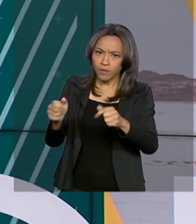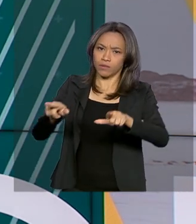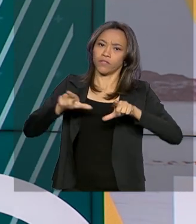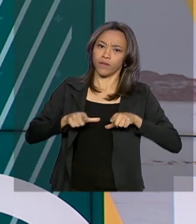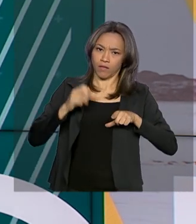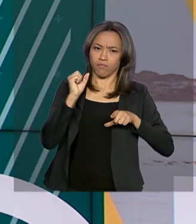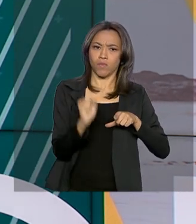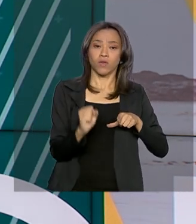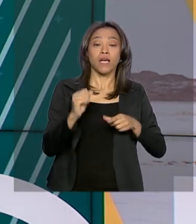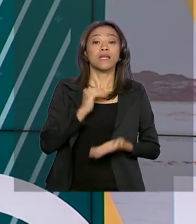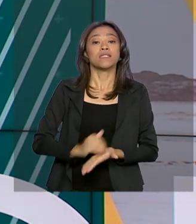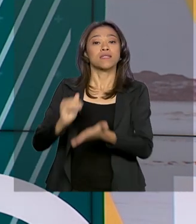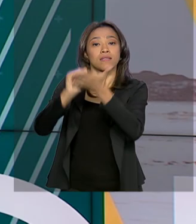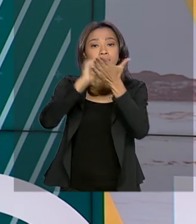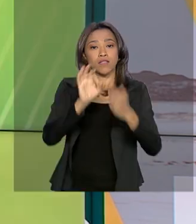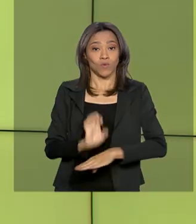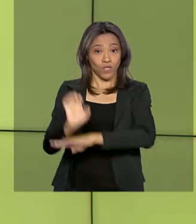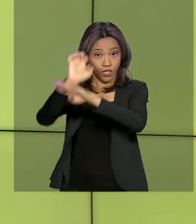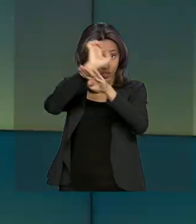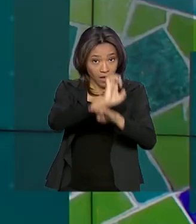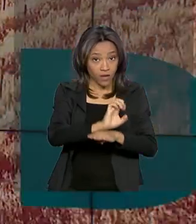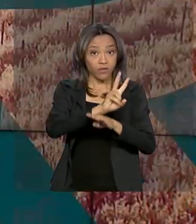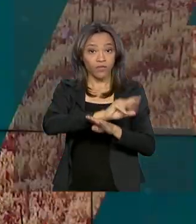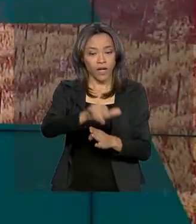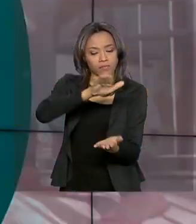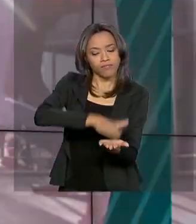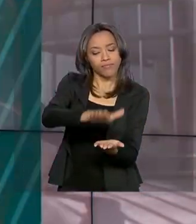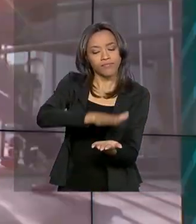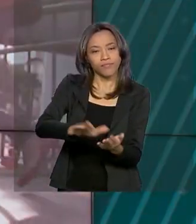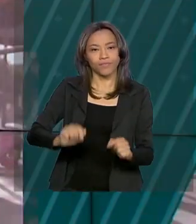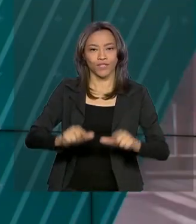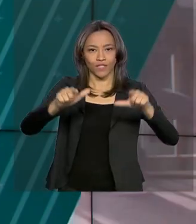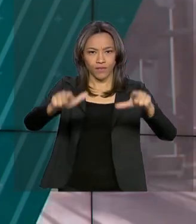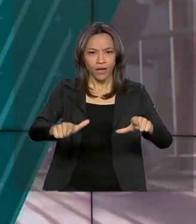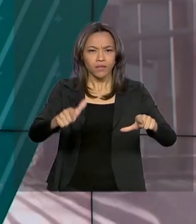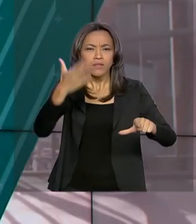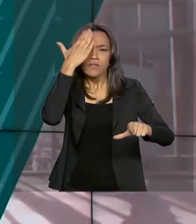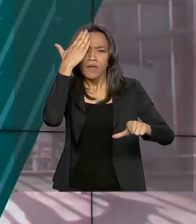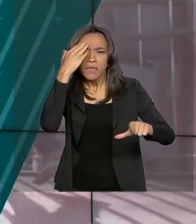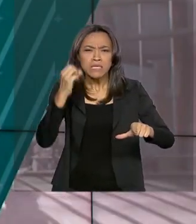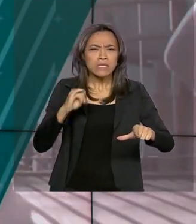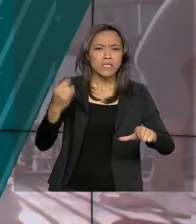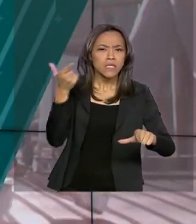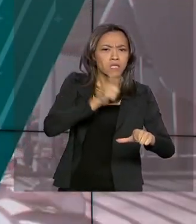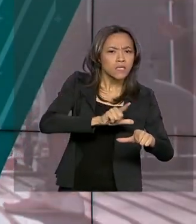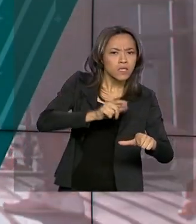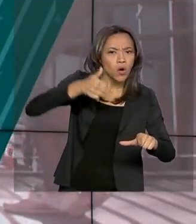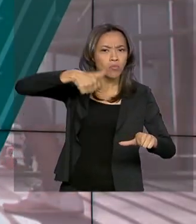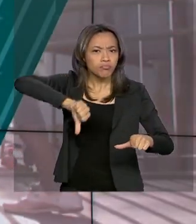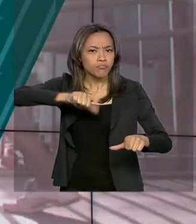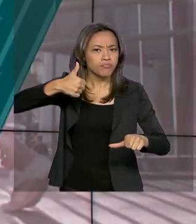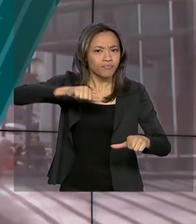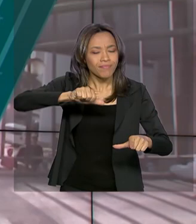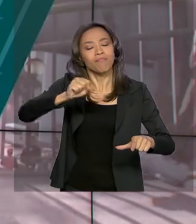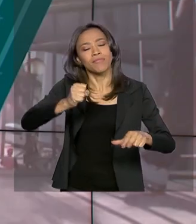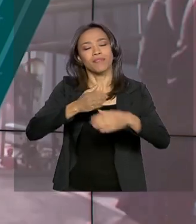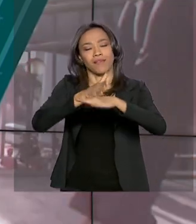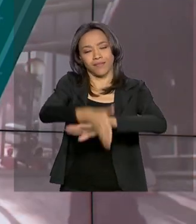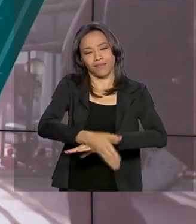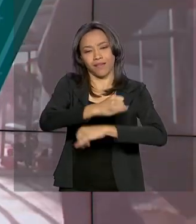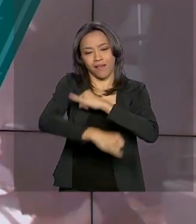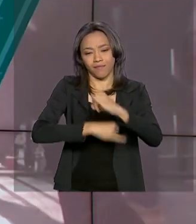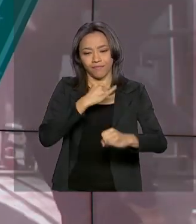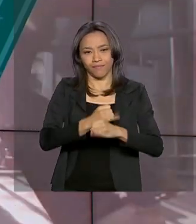As secretarias estaduais de educação devem emitir o certificado. Para saber o resultado, basta acessar a página do INEP,